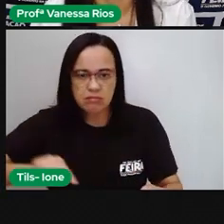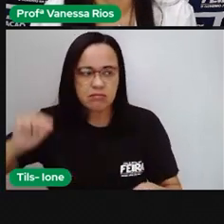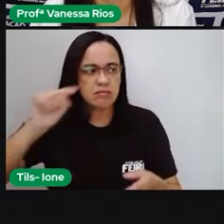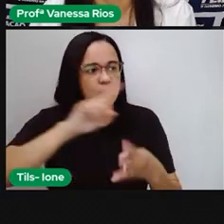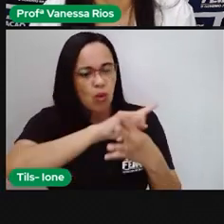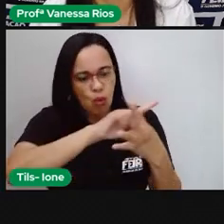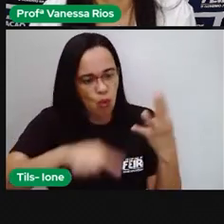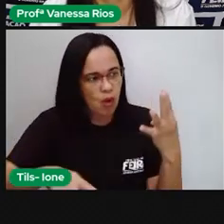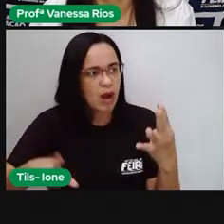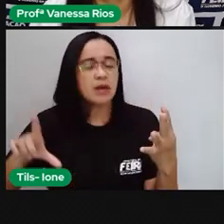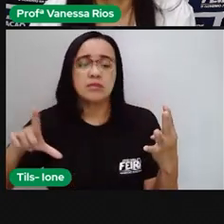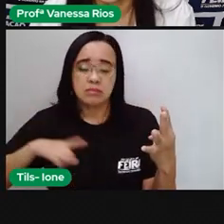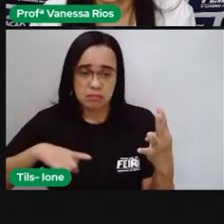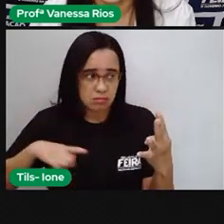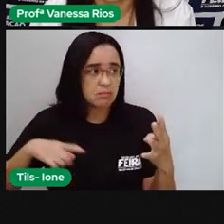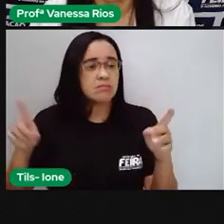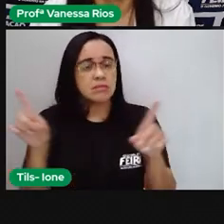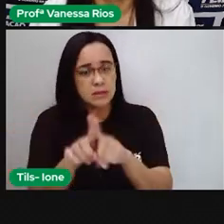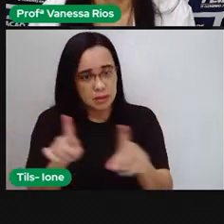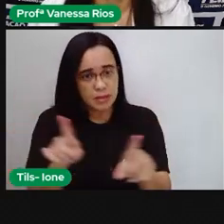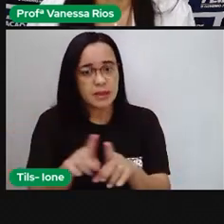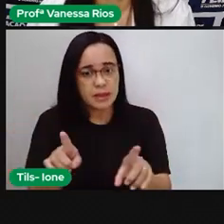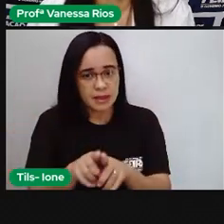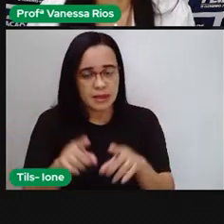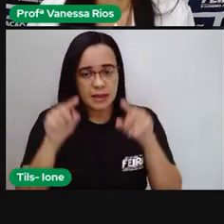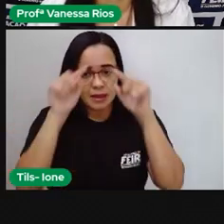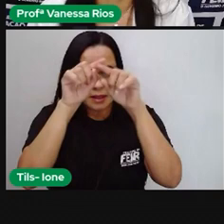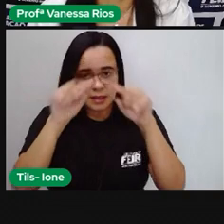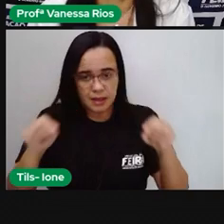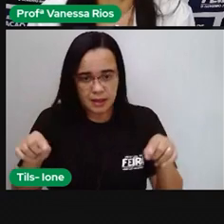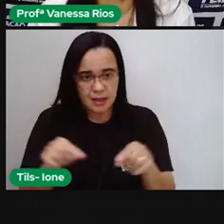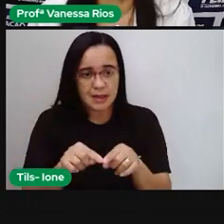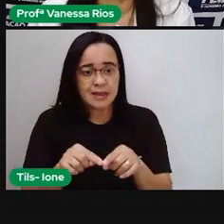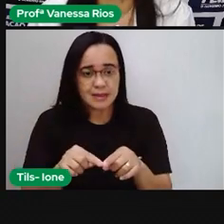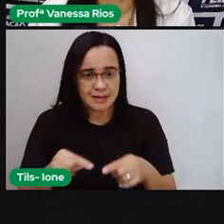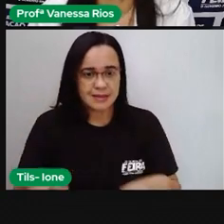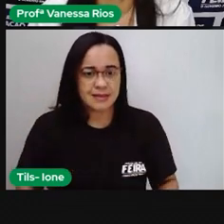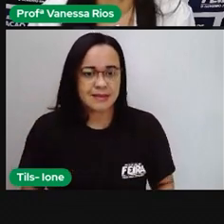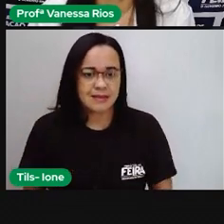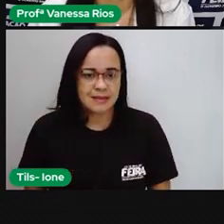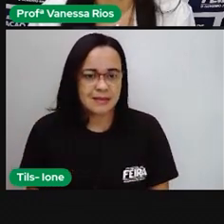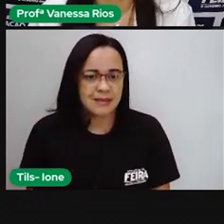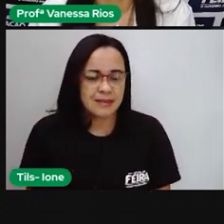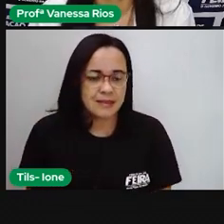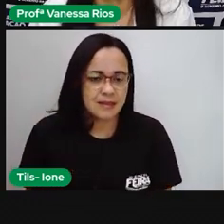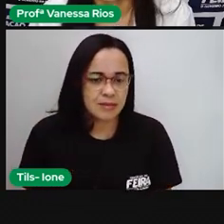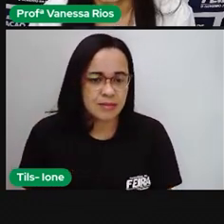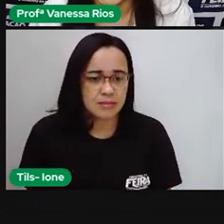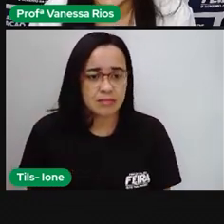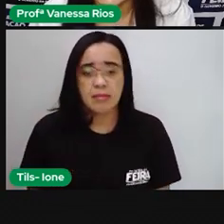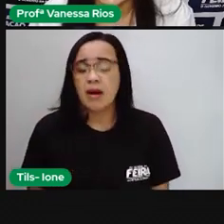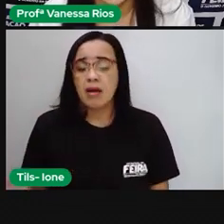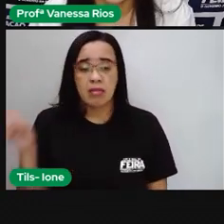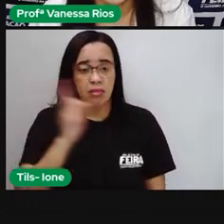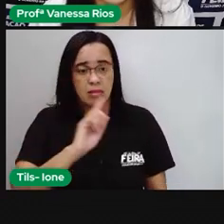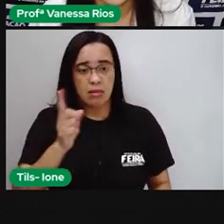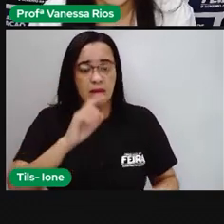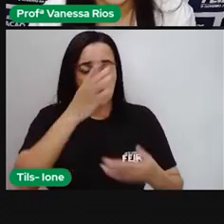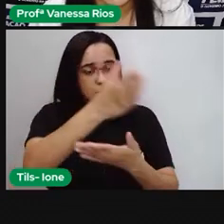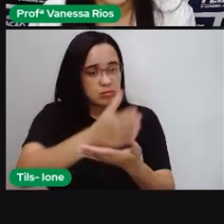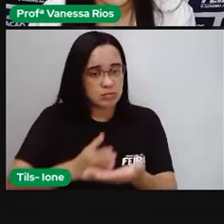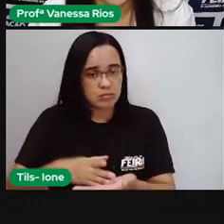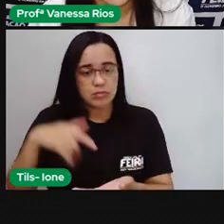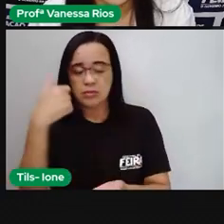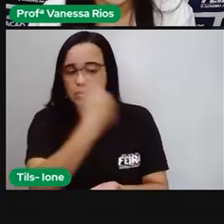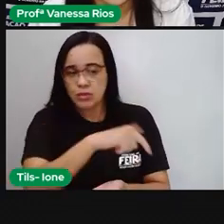simétricos, um triângulo com um eixo. Já essa figura aqui, ela é uma figura não simétrica, porque se